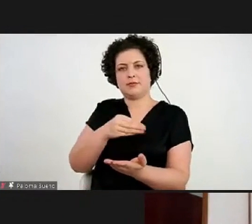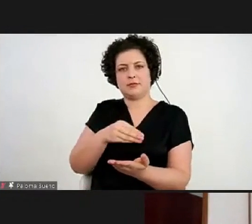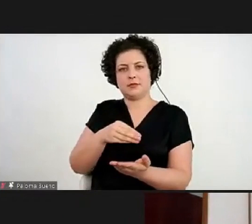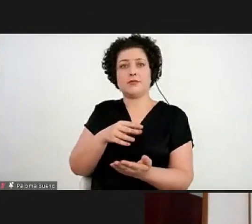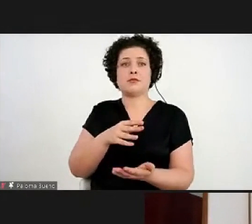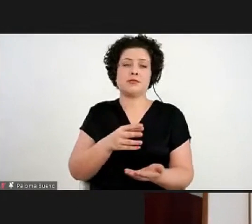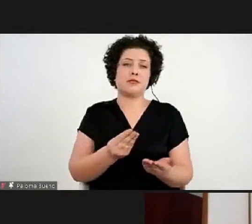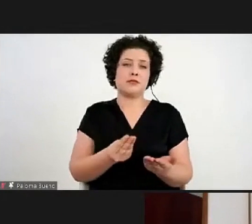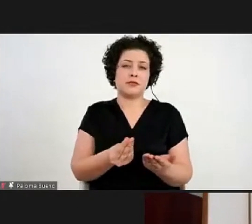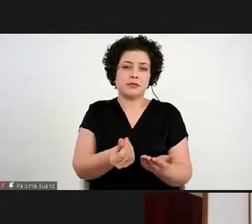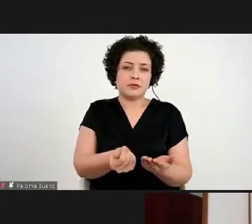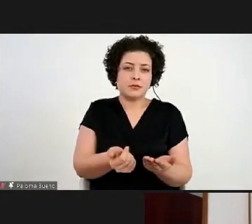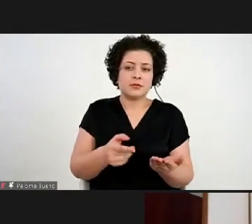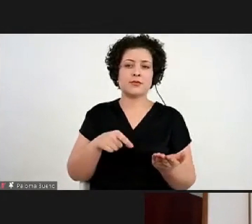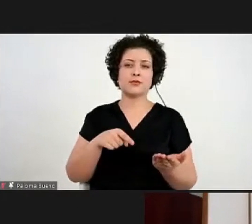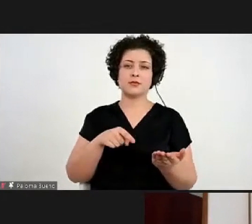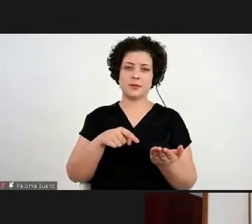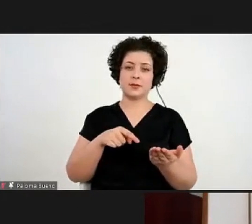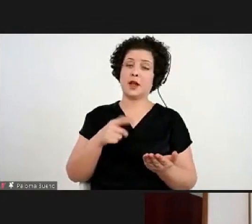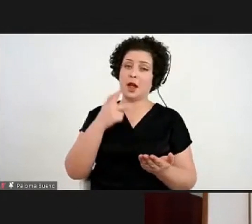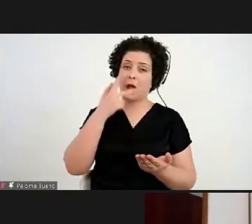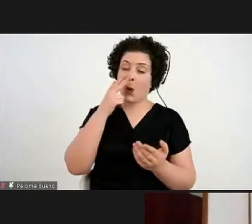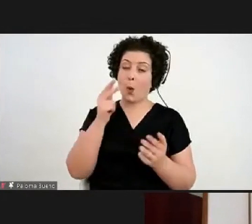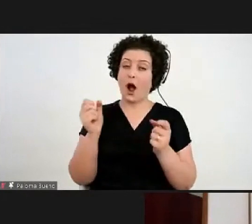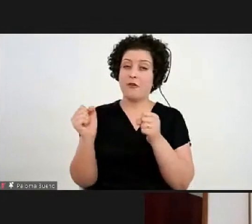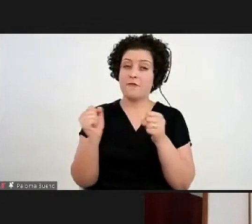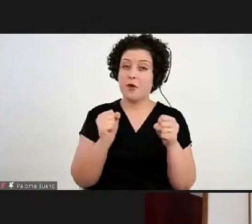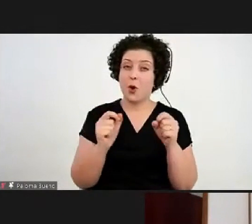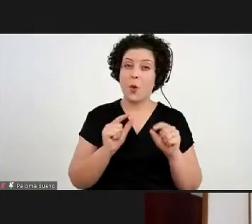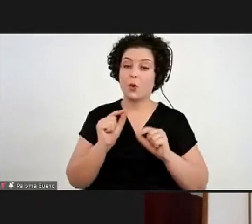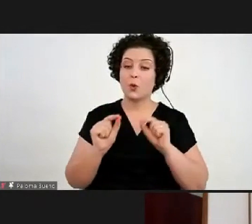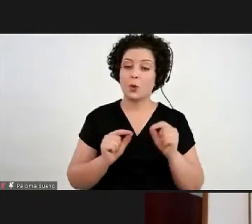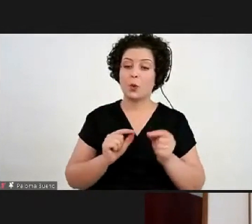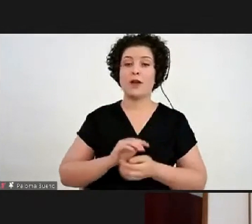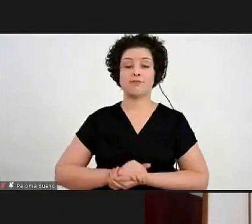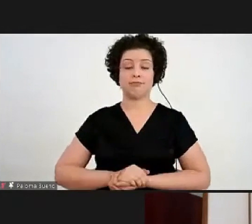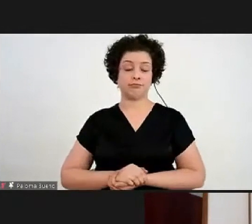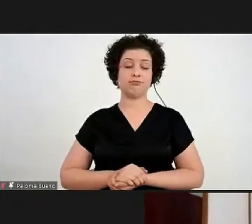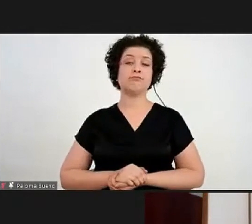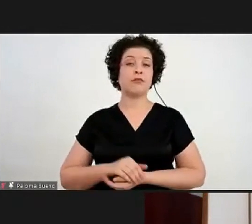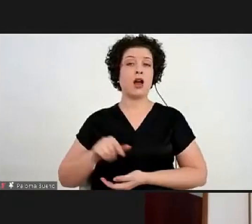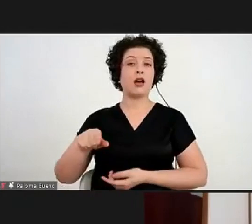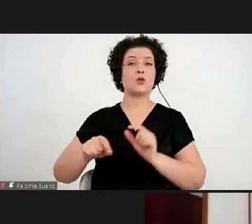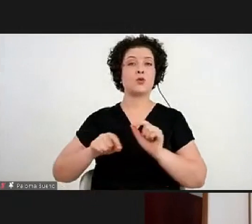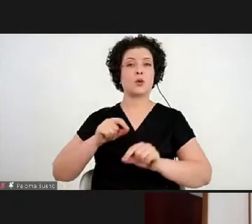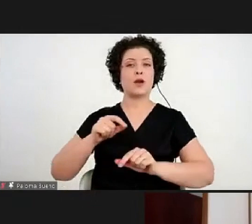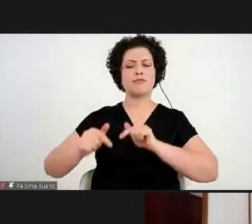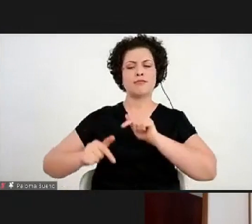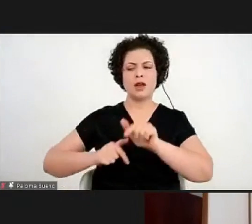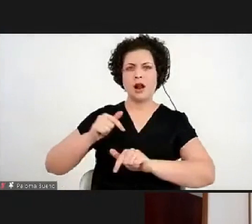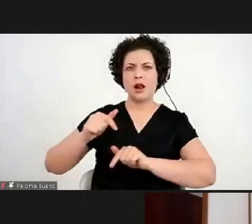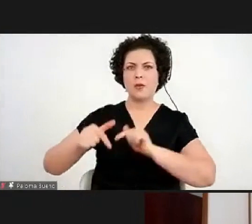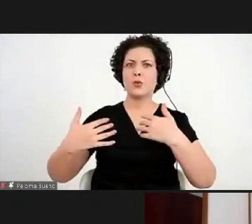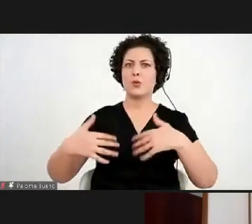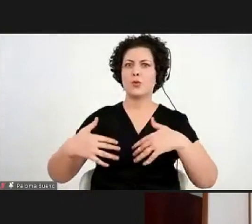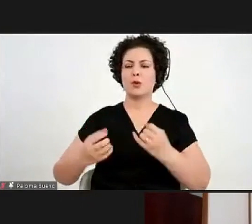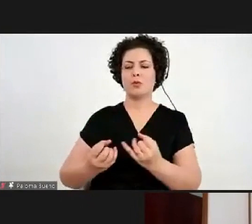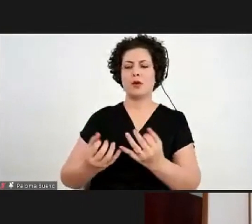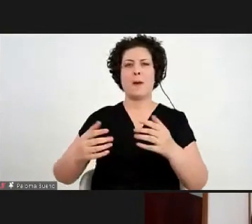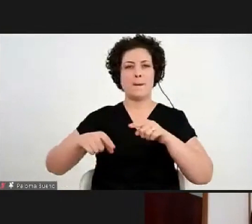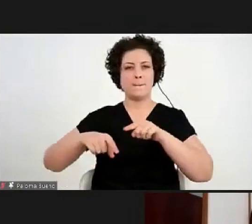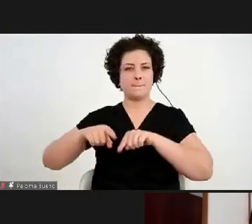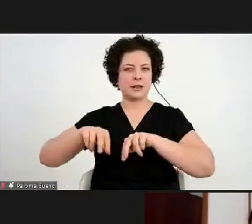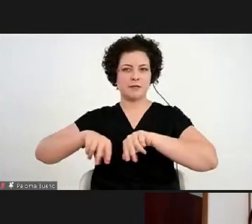E o que eu considero potente é que a gente trabalha muito com os materiais, não a matéria